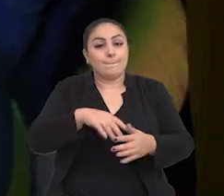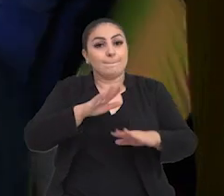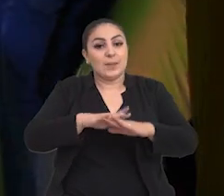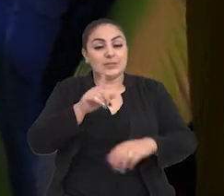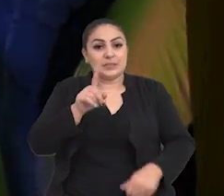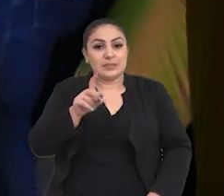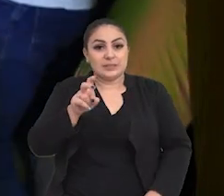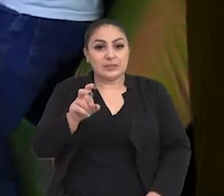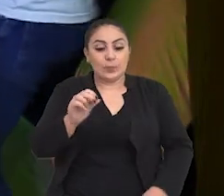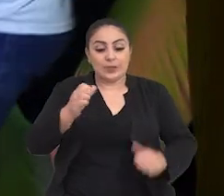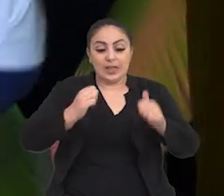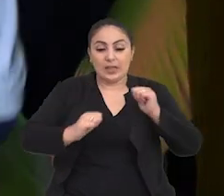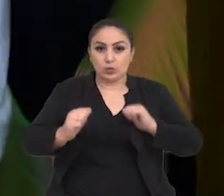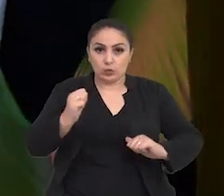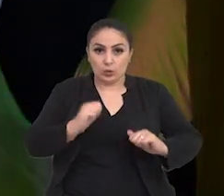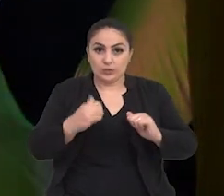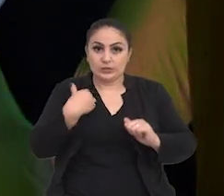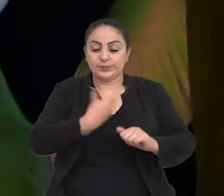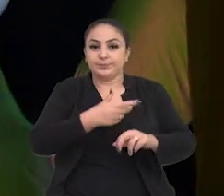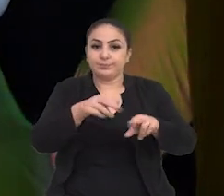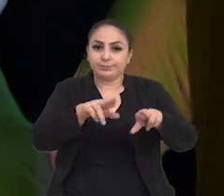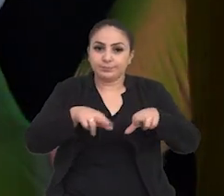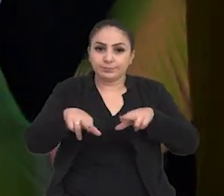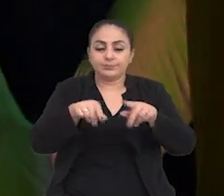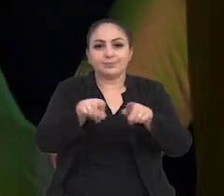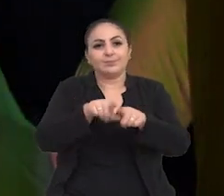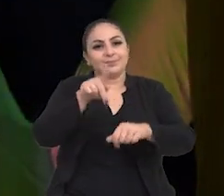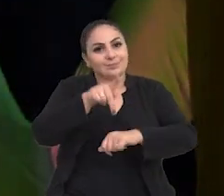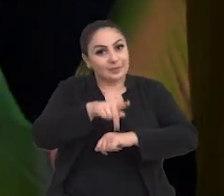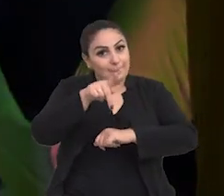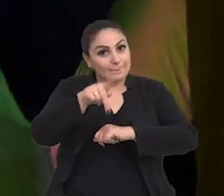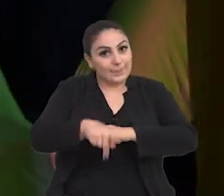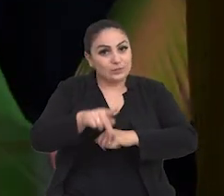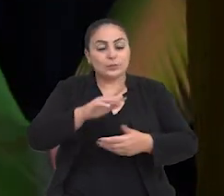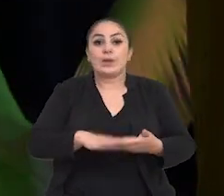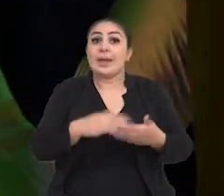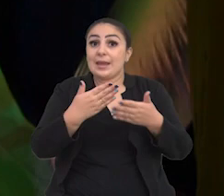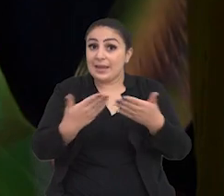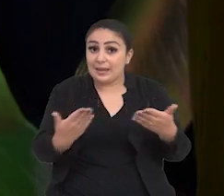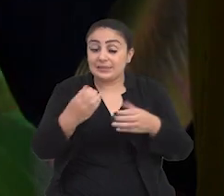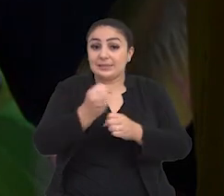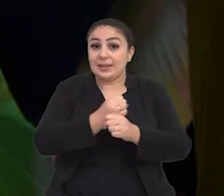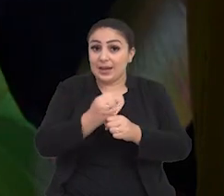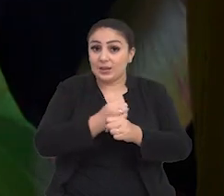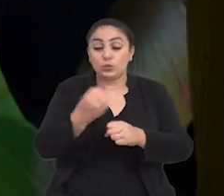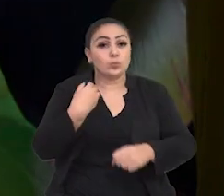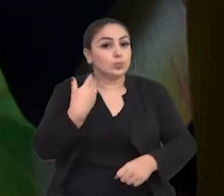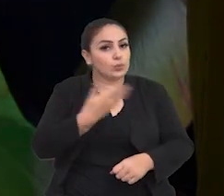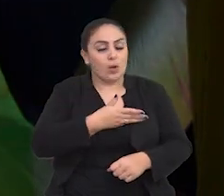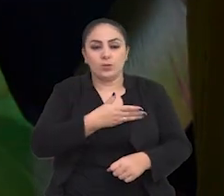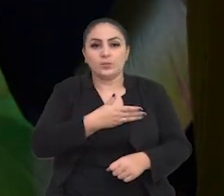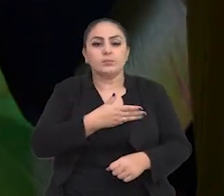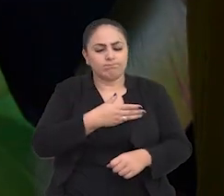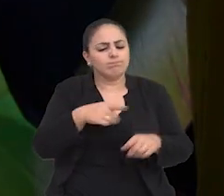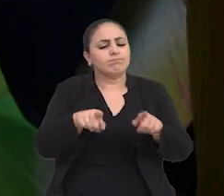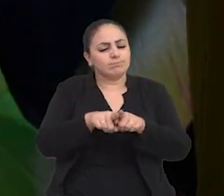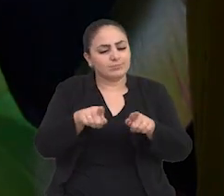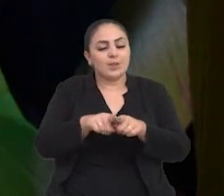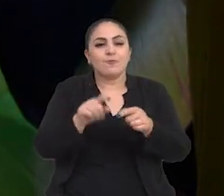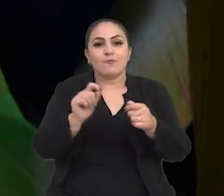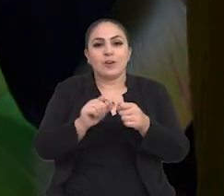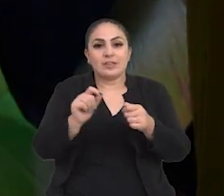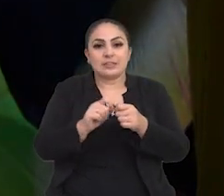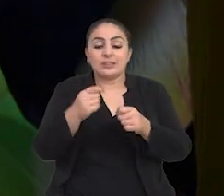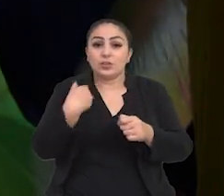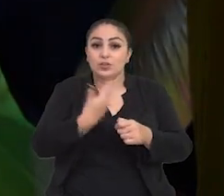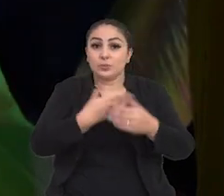e mais de 150 atores da nossa região e de Passo Fundo. E esse ano, não vamos ficar para menos.